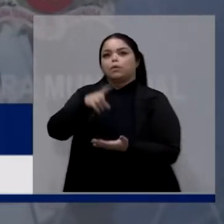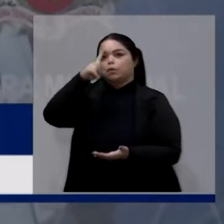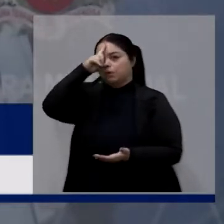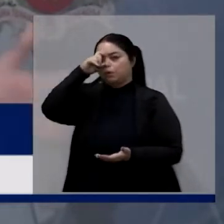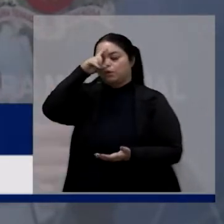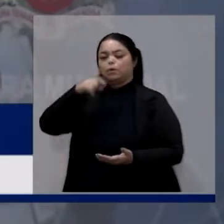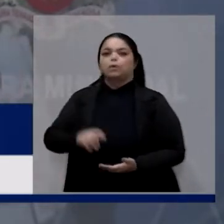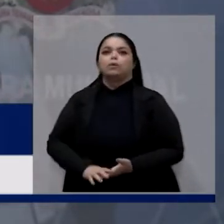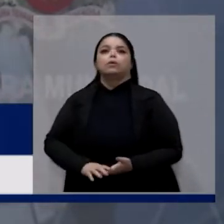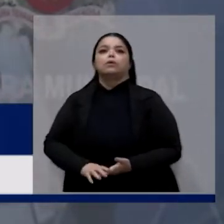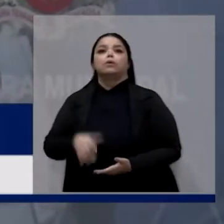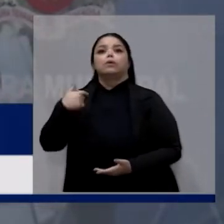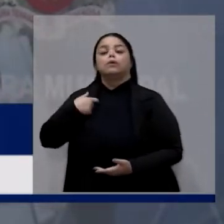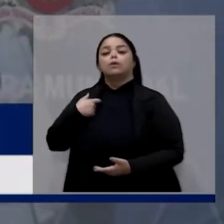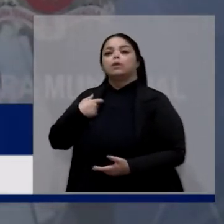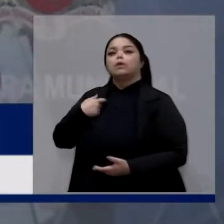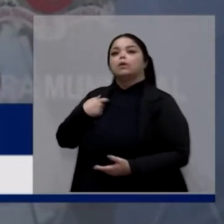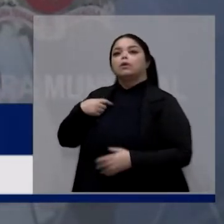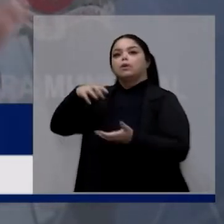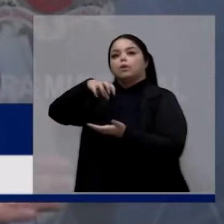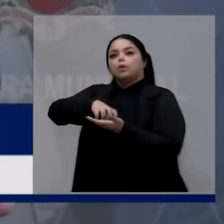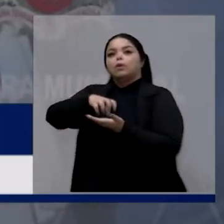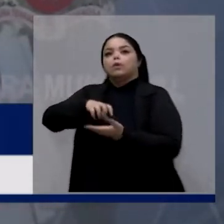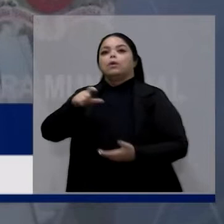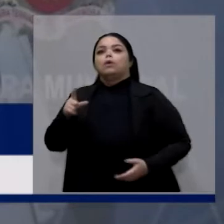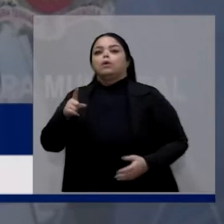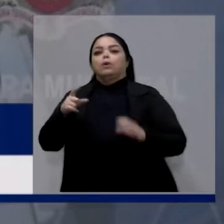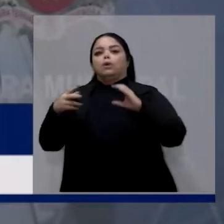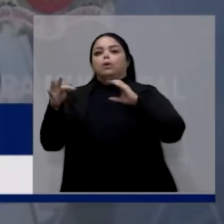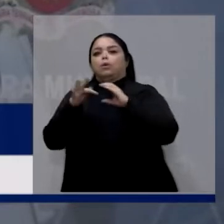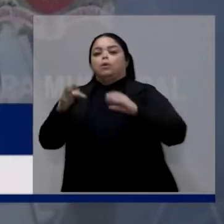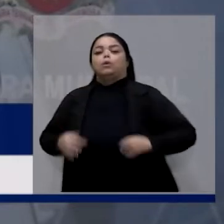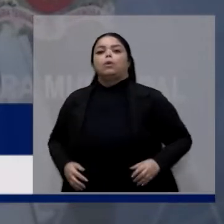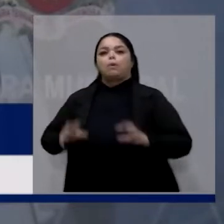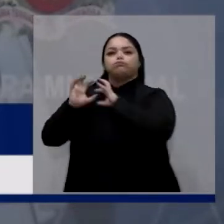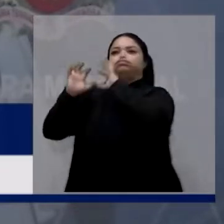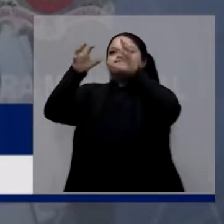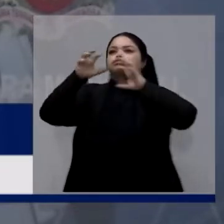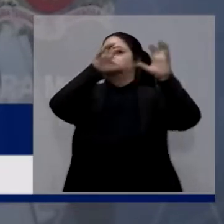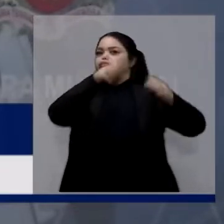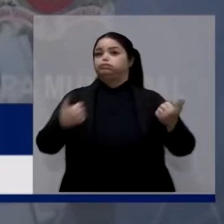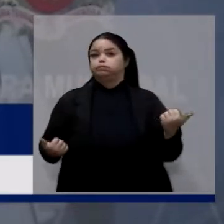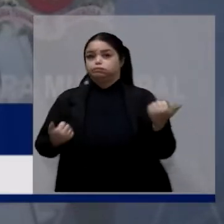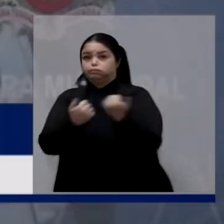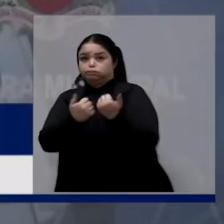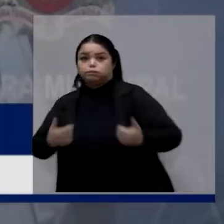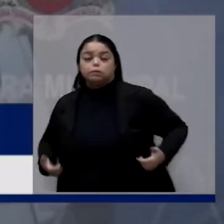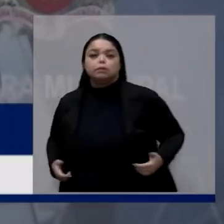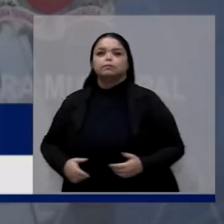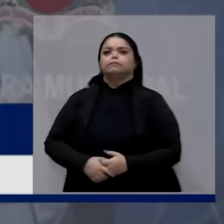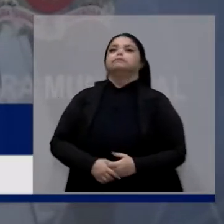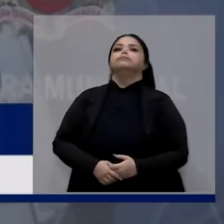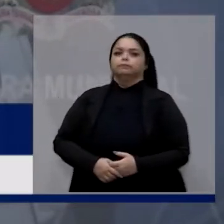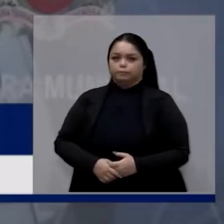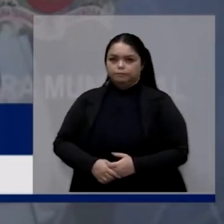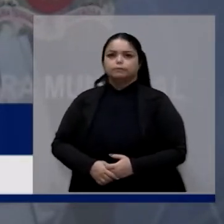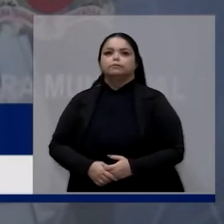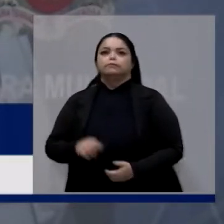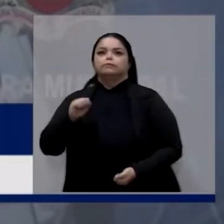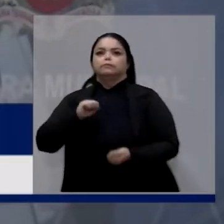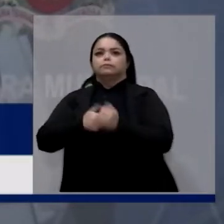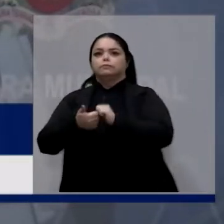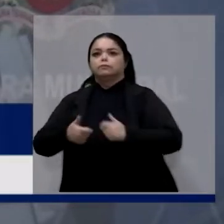Farmacom de Arena, o time de vôlei que vocês têm apoiado, isso tudo é muito